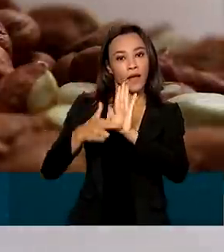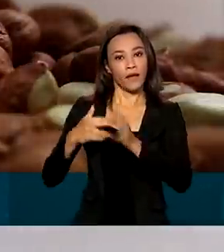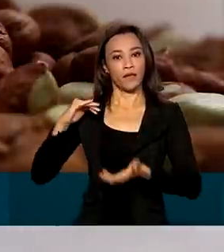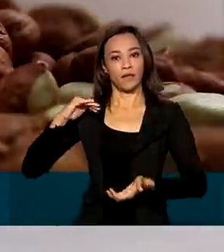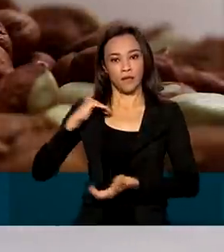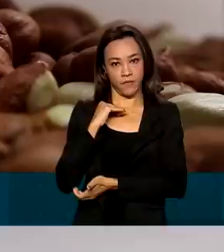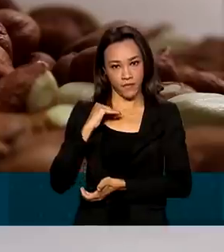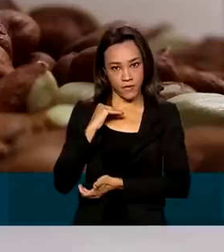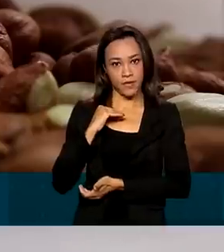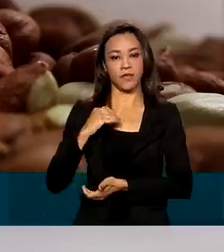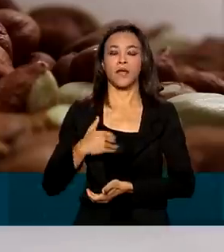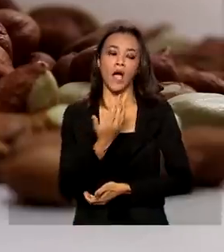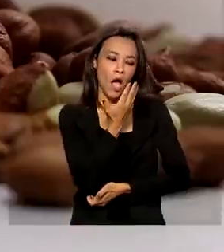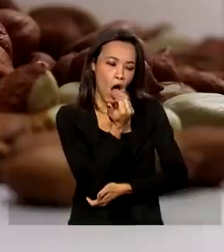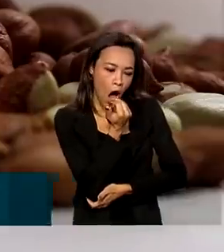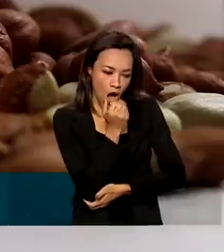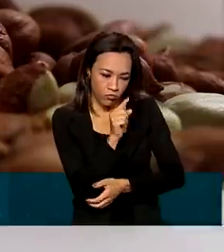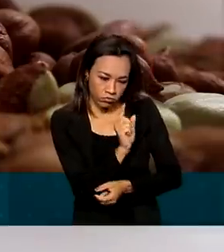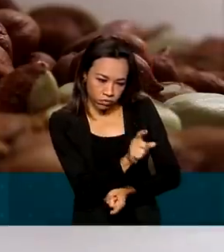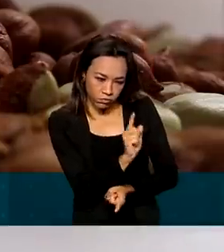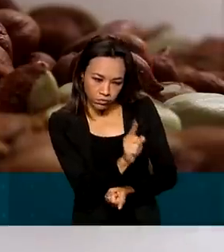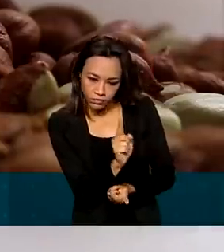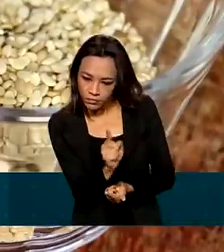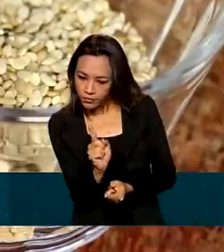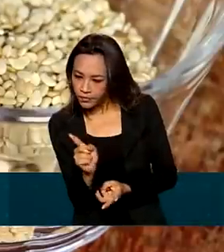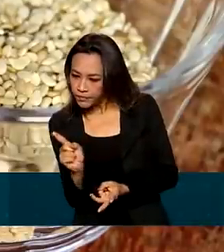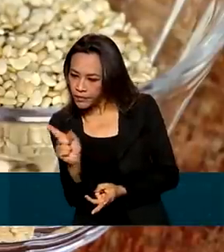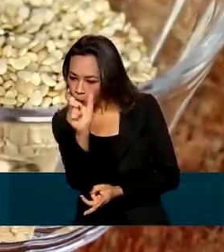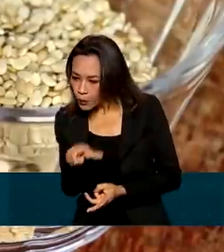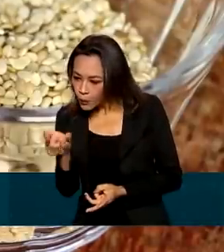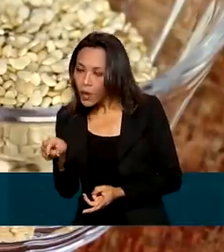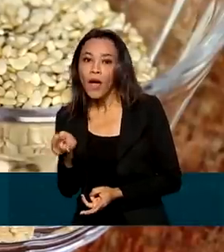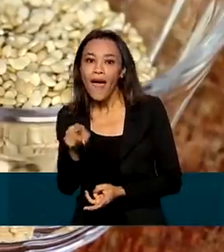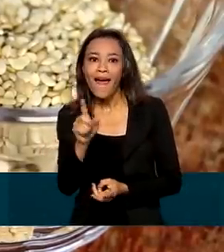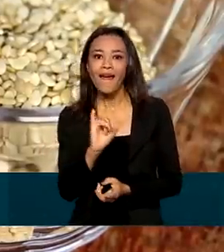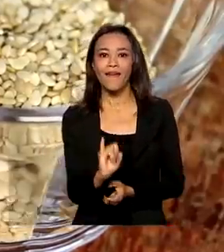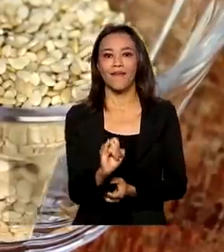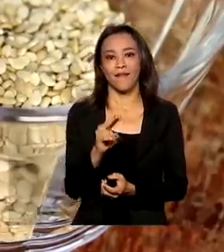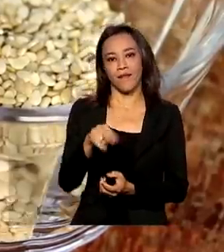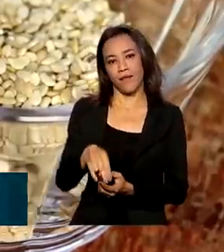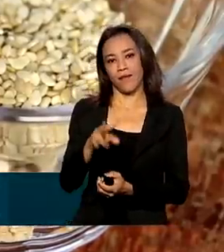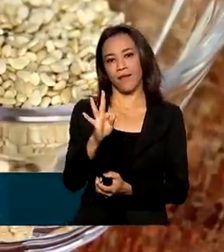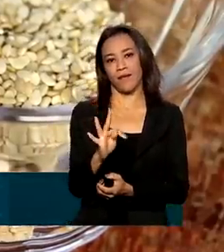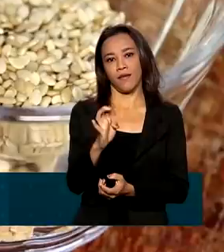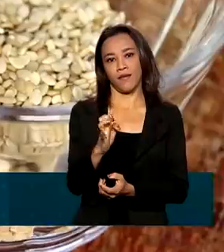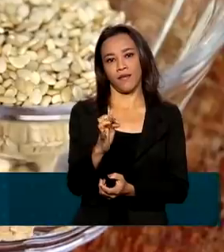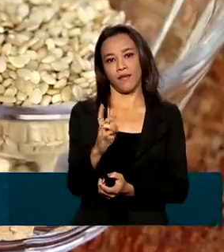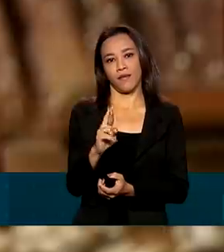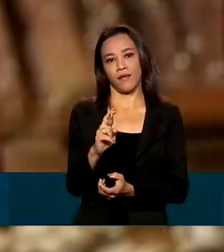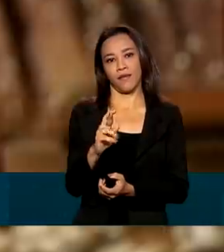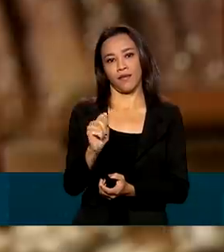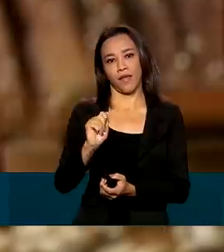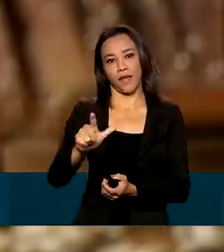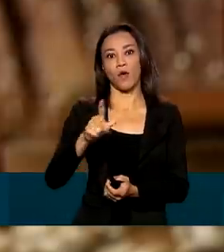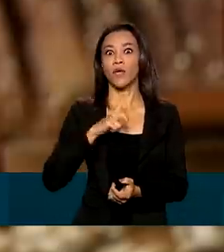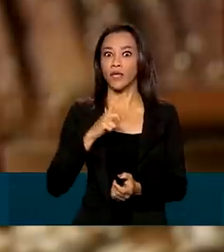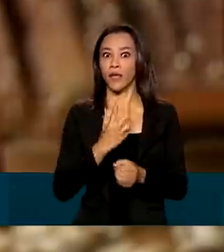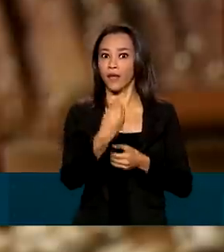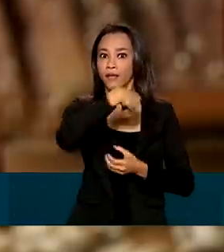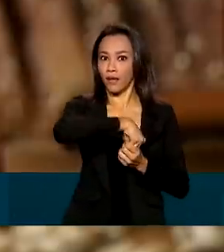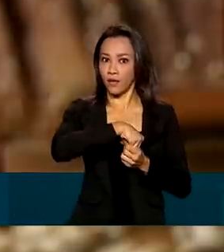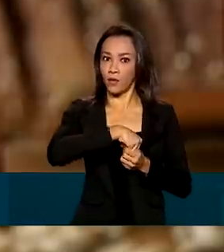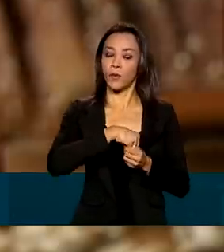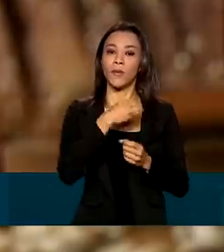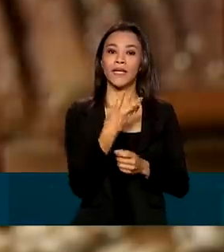alimento para ser classificado e constar no rótulo como integral, será preciso que contenha no mínimo 30